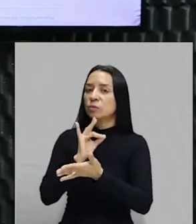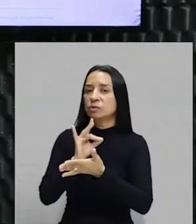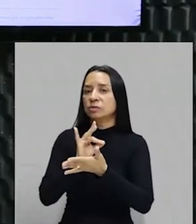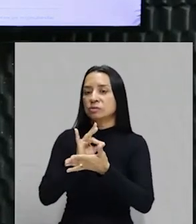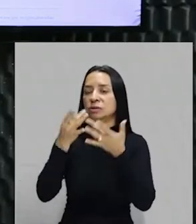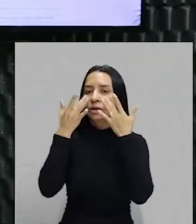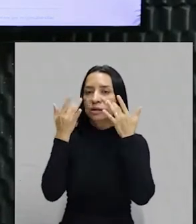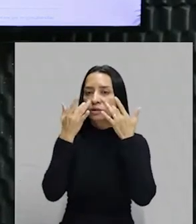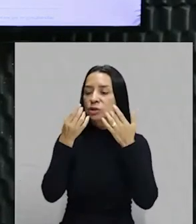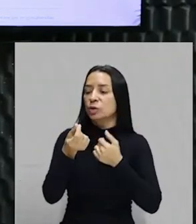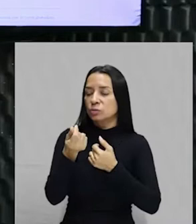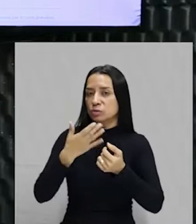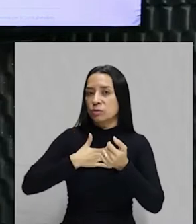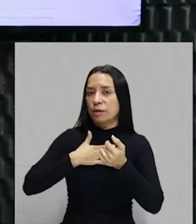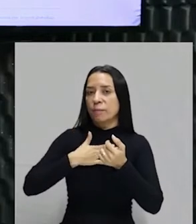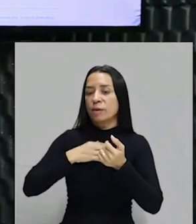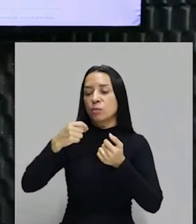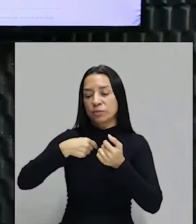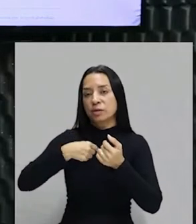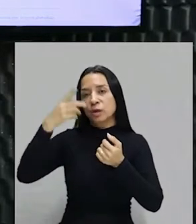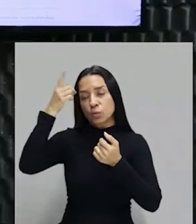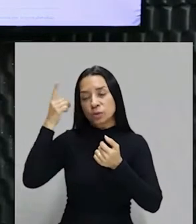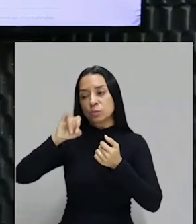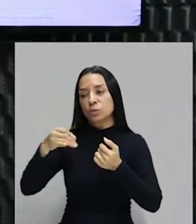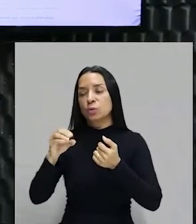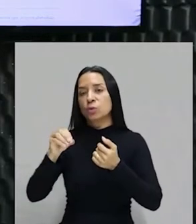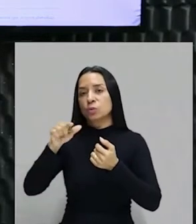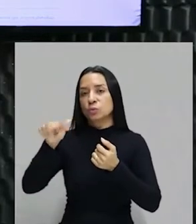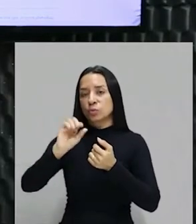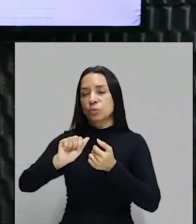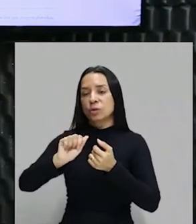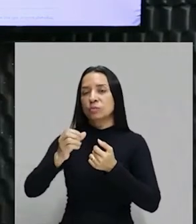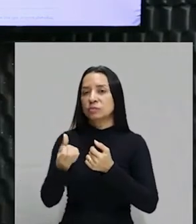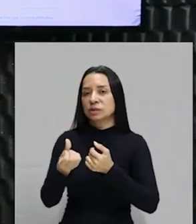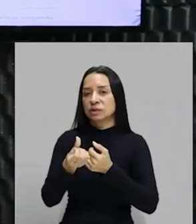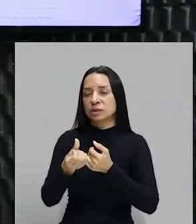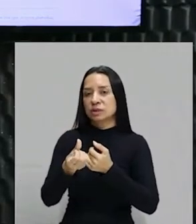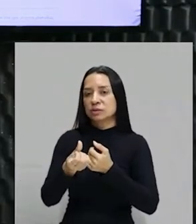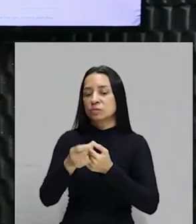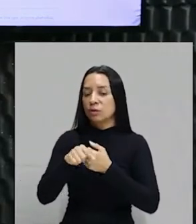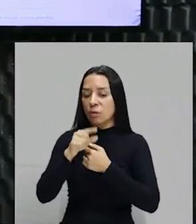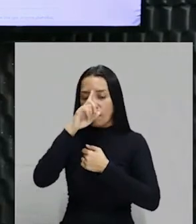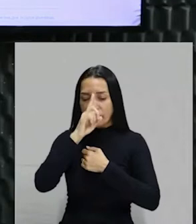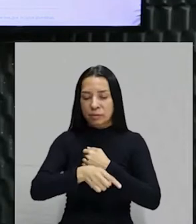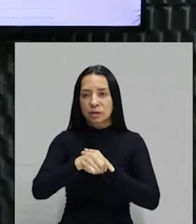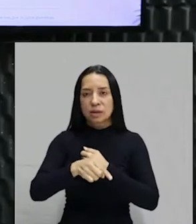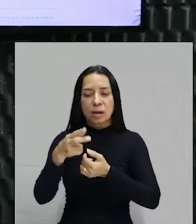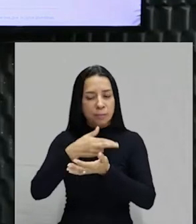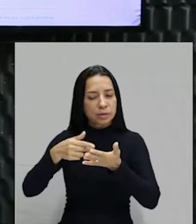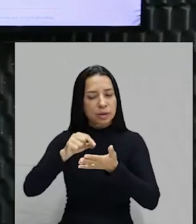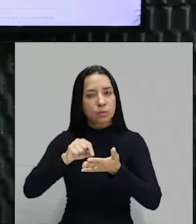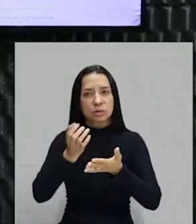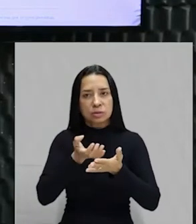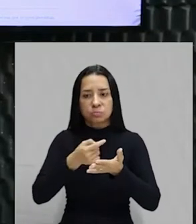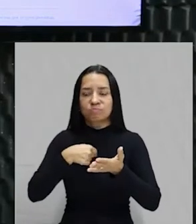dinheiro é meu, e eu sou Dom João VI, isso é exemplo, é lógico que tu vai pintar o que eu quero e não o que você quer. É bem